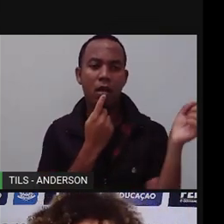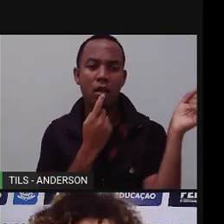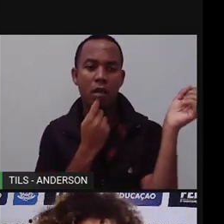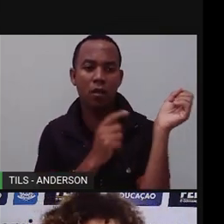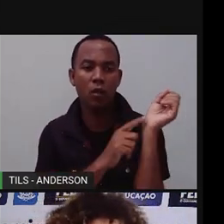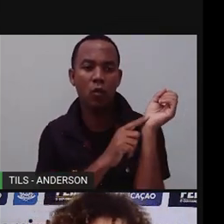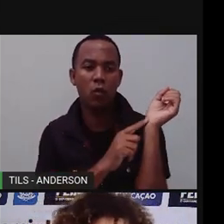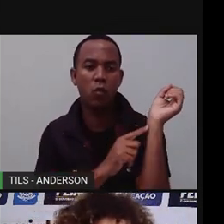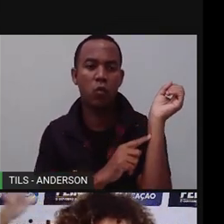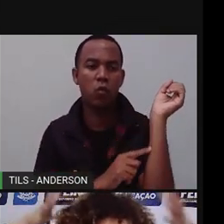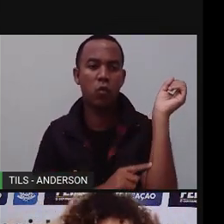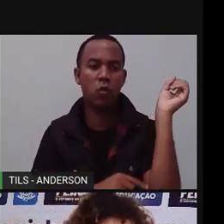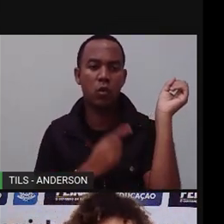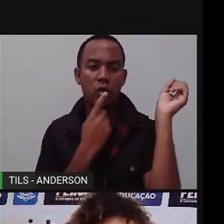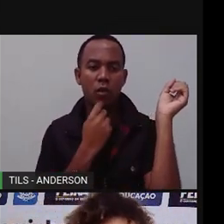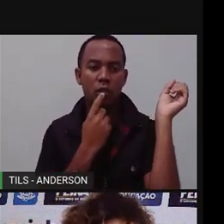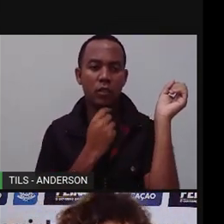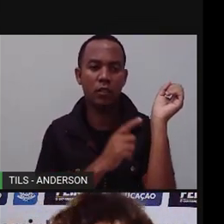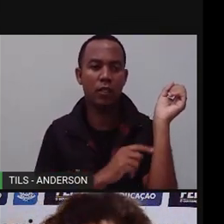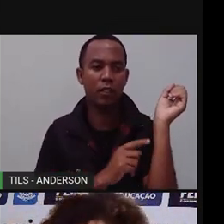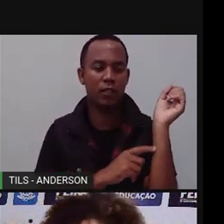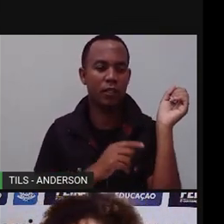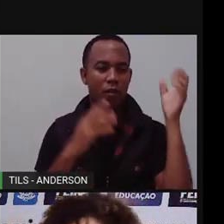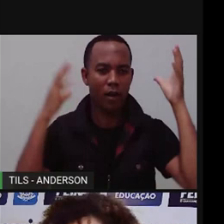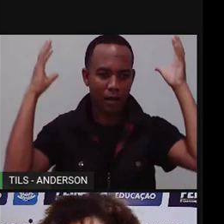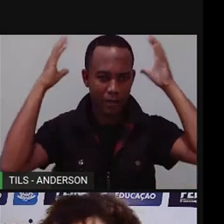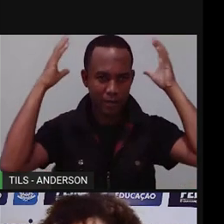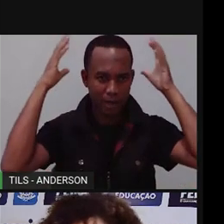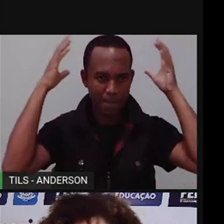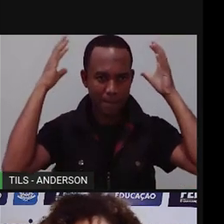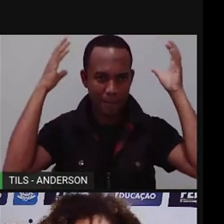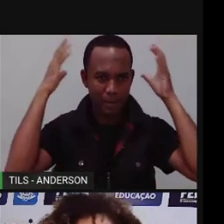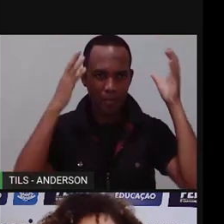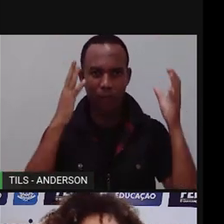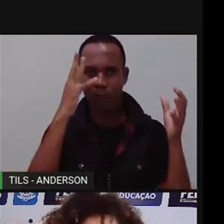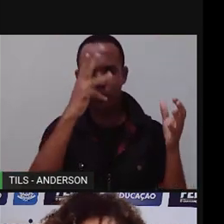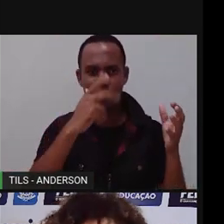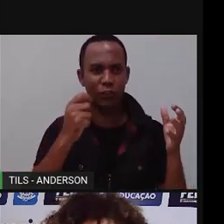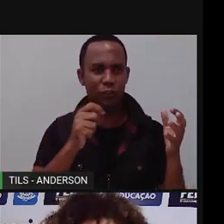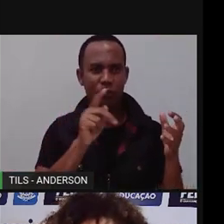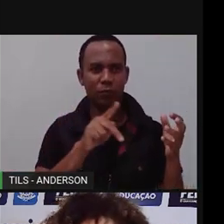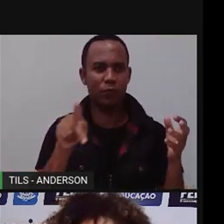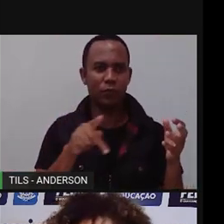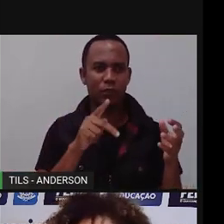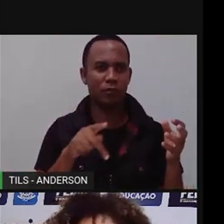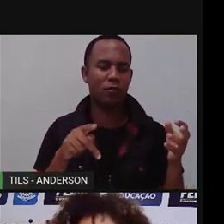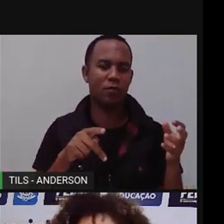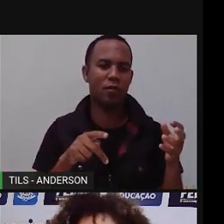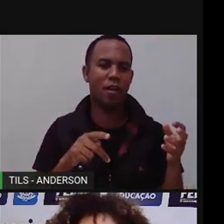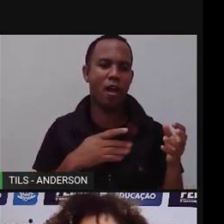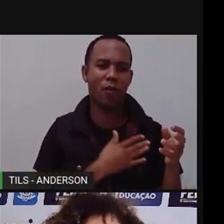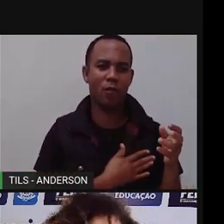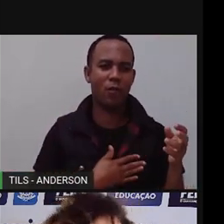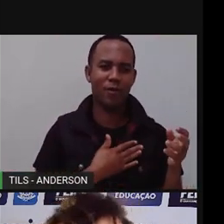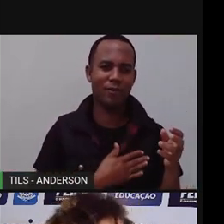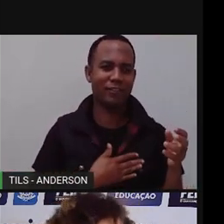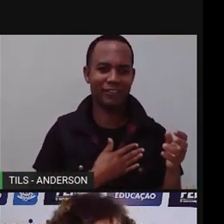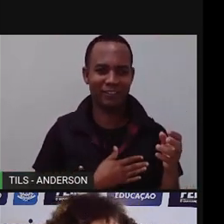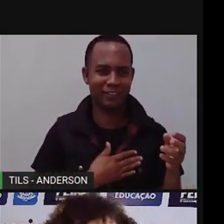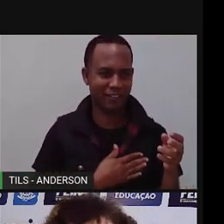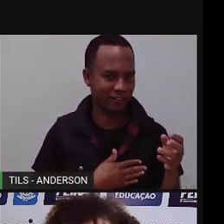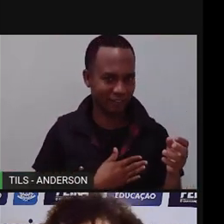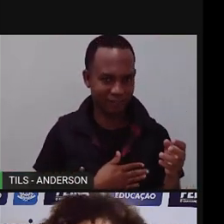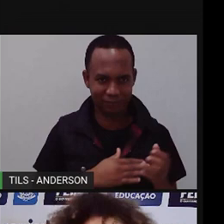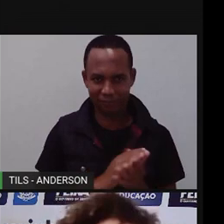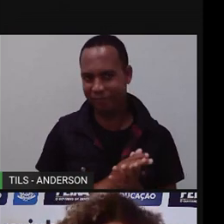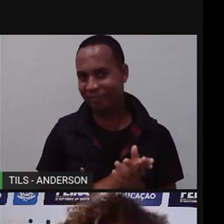Sangue! Né? Estar nesse cabelo lindo da Proca Proama. Dá um trabalho cuidar. Anderson, ele fica com inveja porque ele não tem cabelos e caixinhos